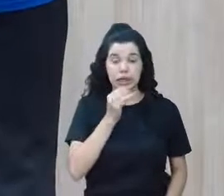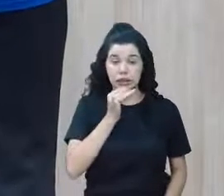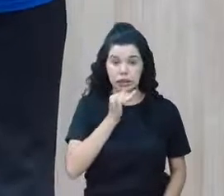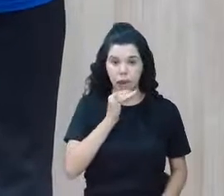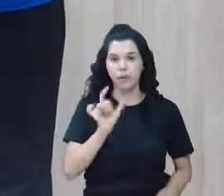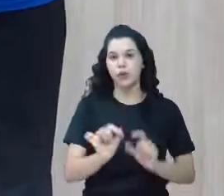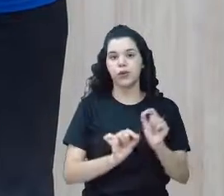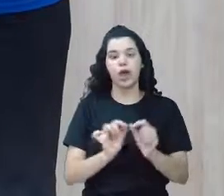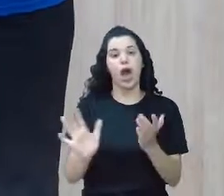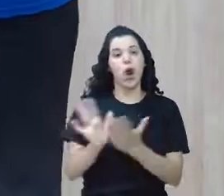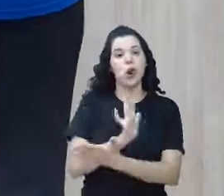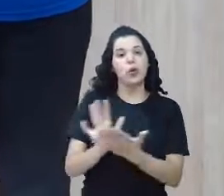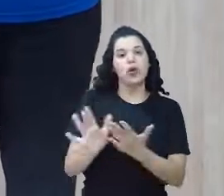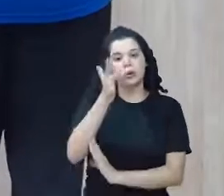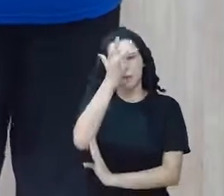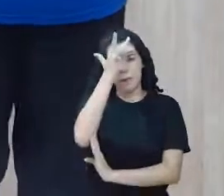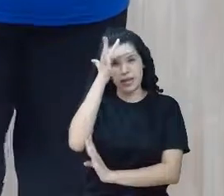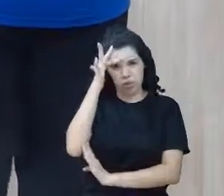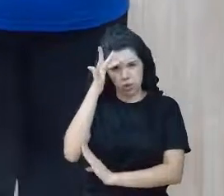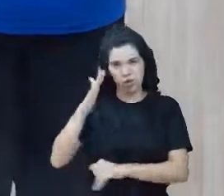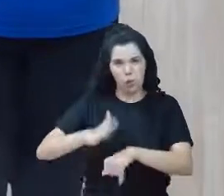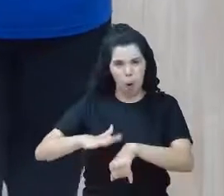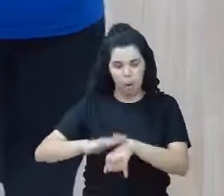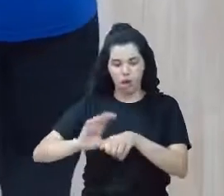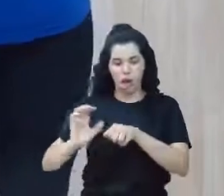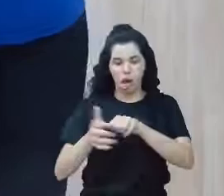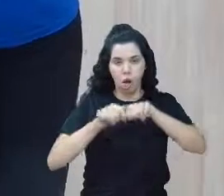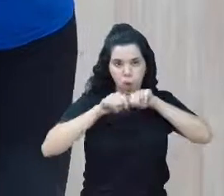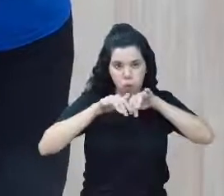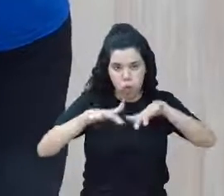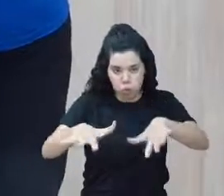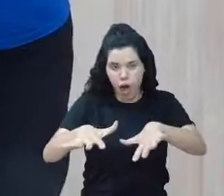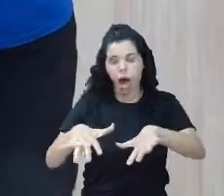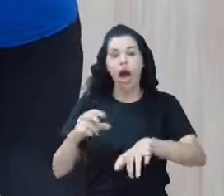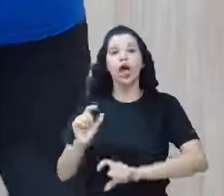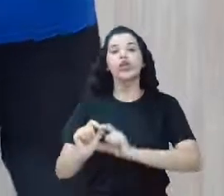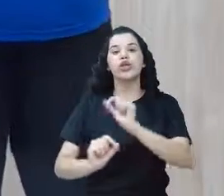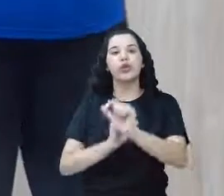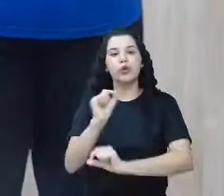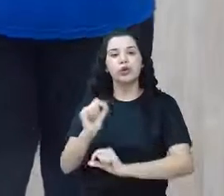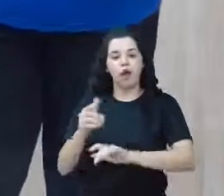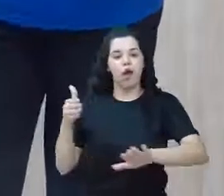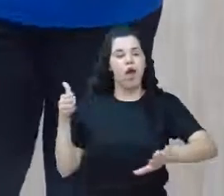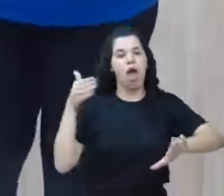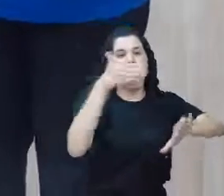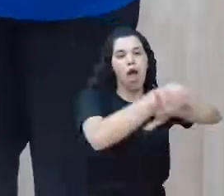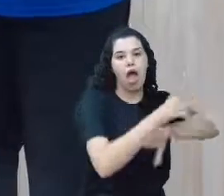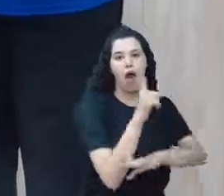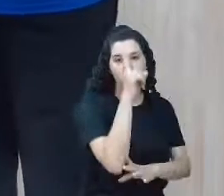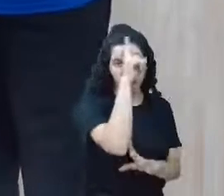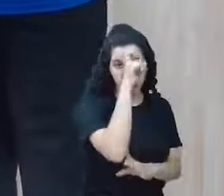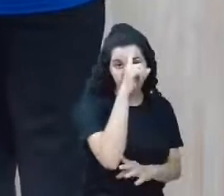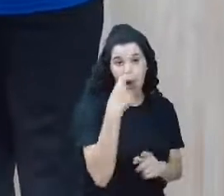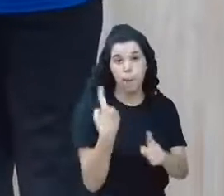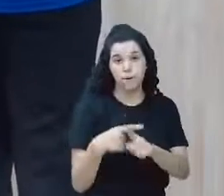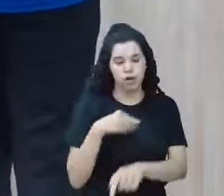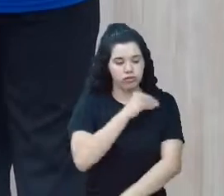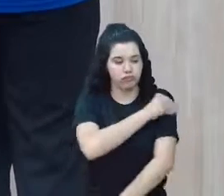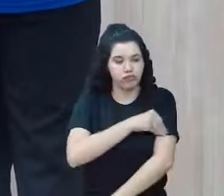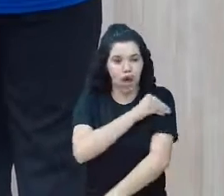com queimaduras de primeiro, segundo e terceiro grau, pelo mau uso do álcool. Então, é um produto